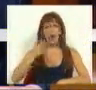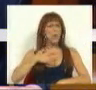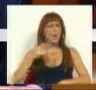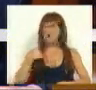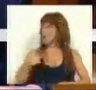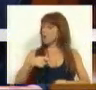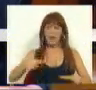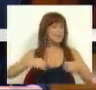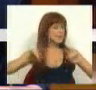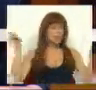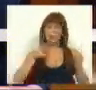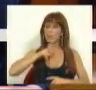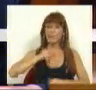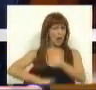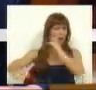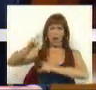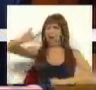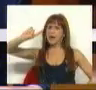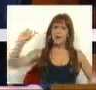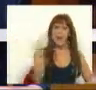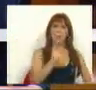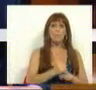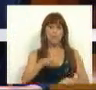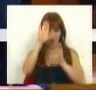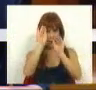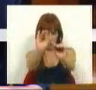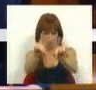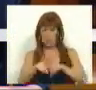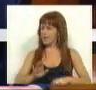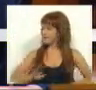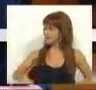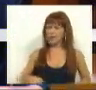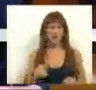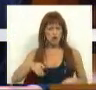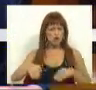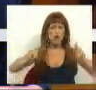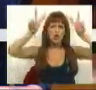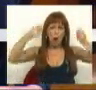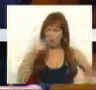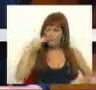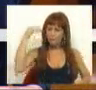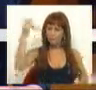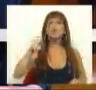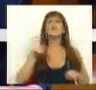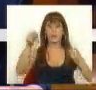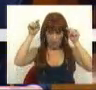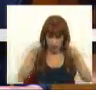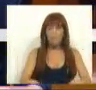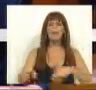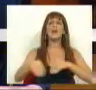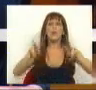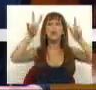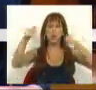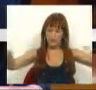nem vamos aceitar que o país ande para trás. Porque é na educação e na ciência que se joga o futuro. E é também aí que se